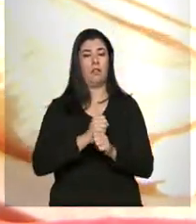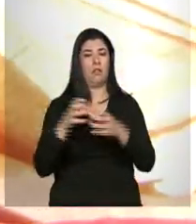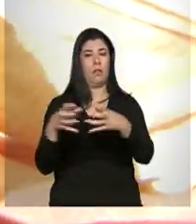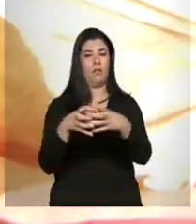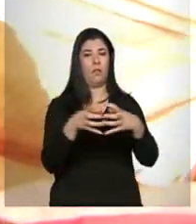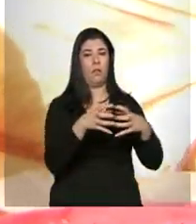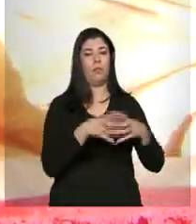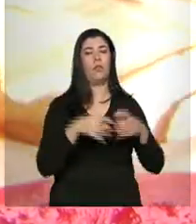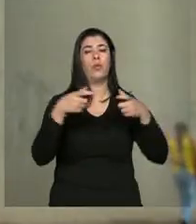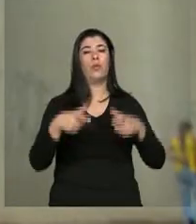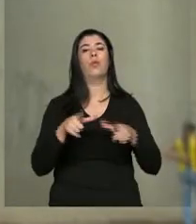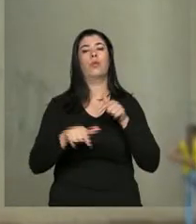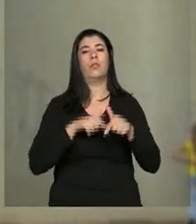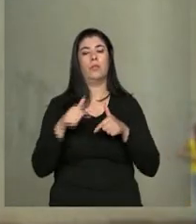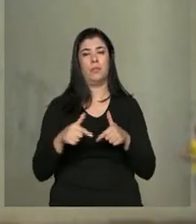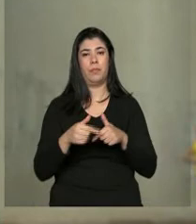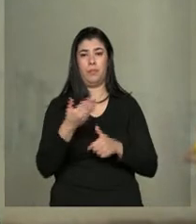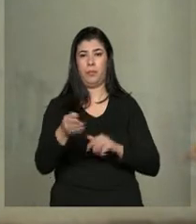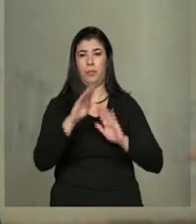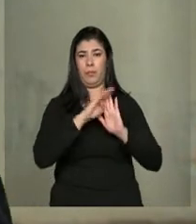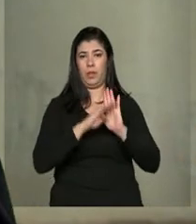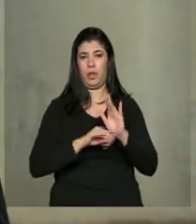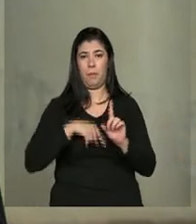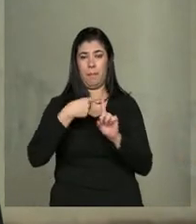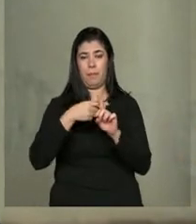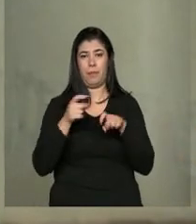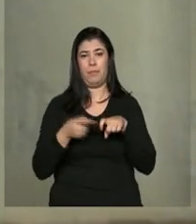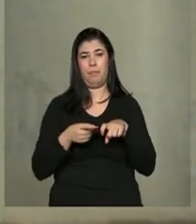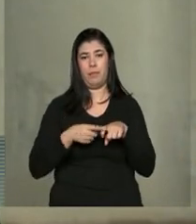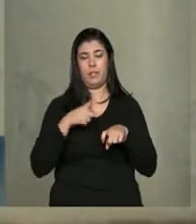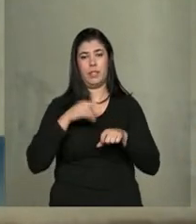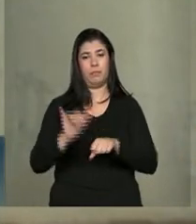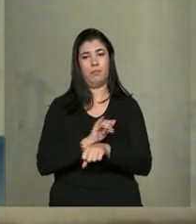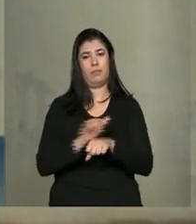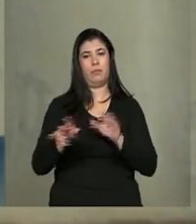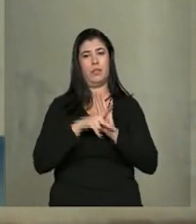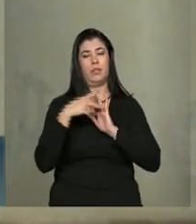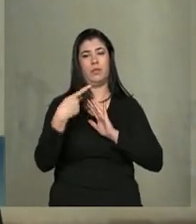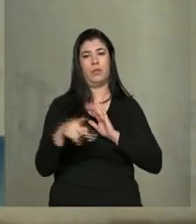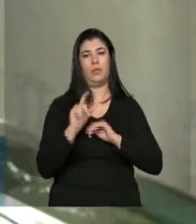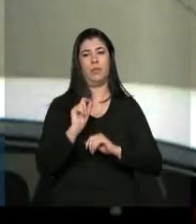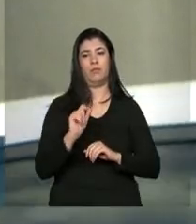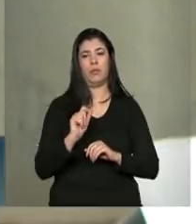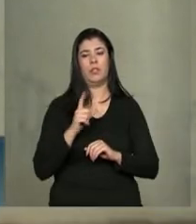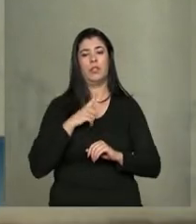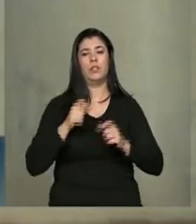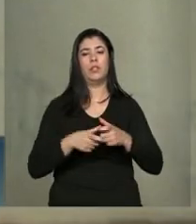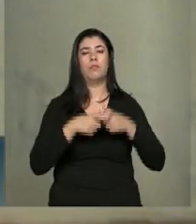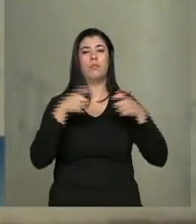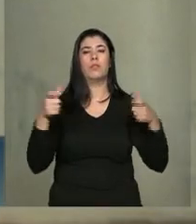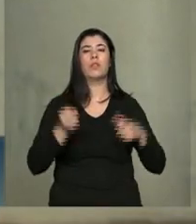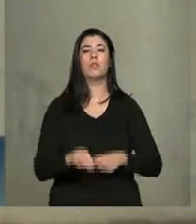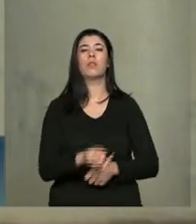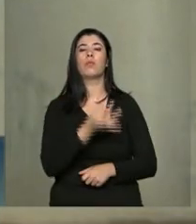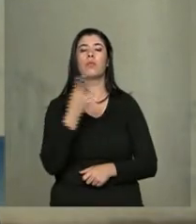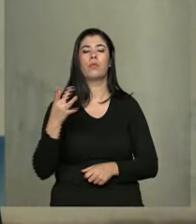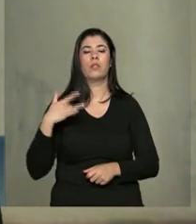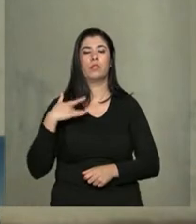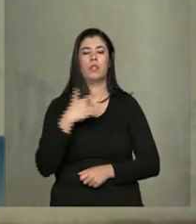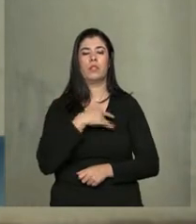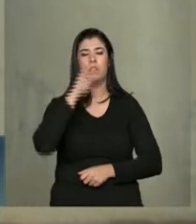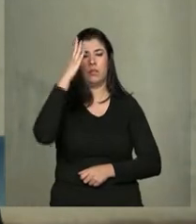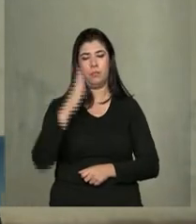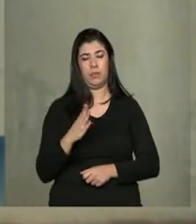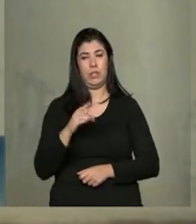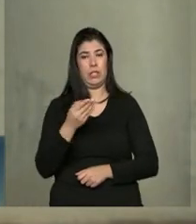comunidades onde trabalham. O Mais Médicos é uma das estratégias do governo para aumentar a quantidade de profissionais de saúde no Brasil.